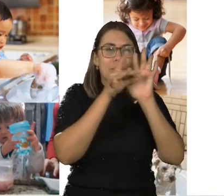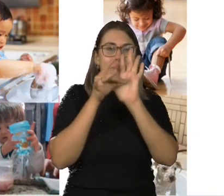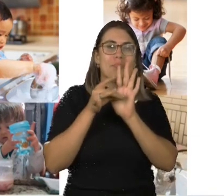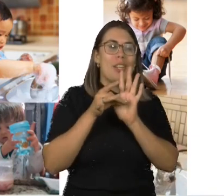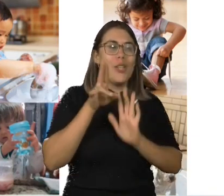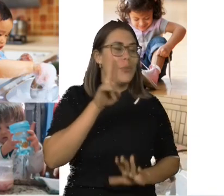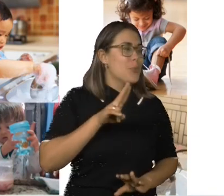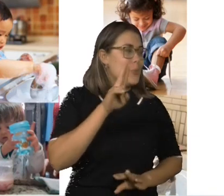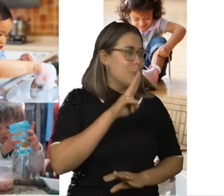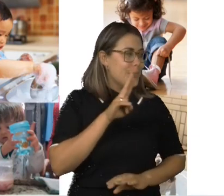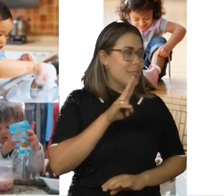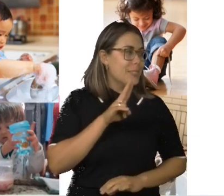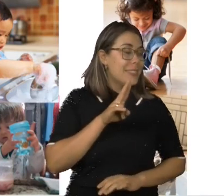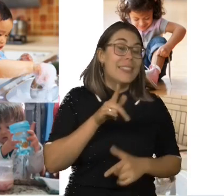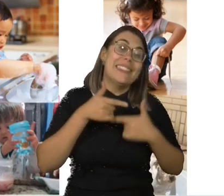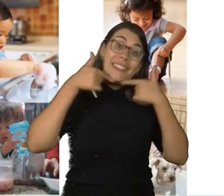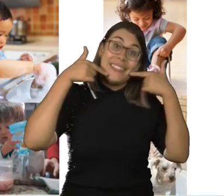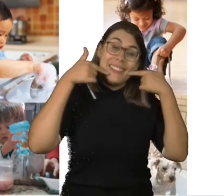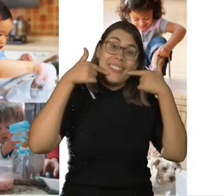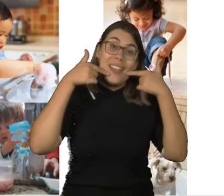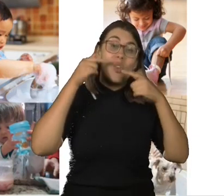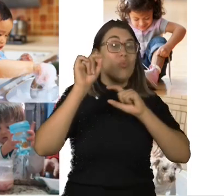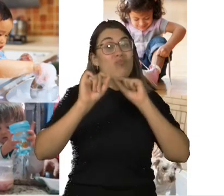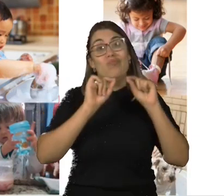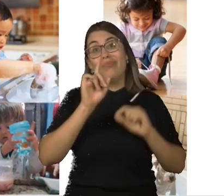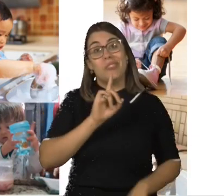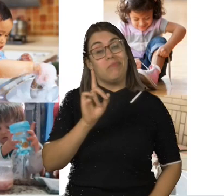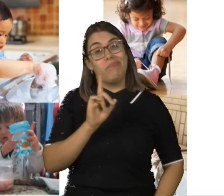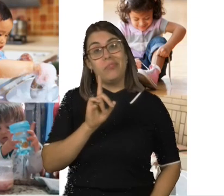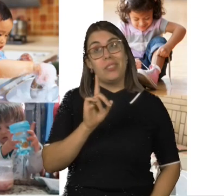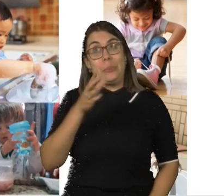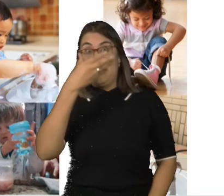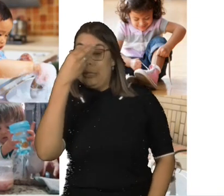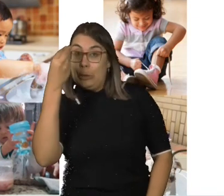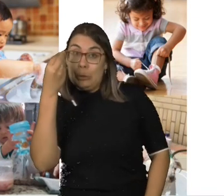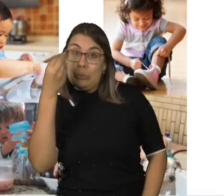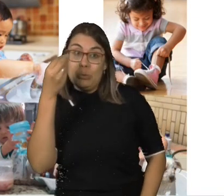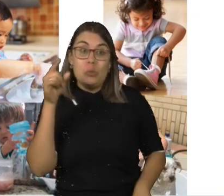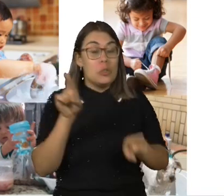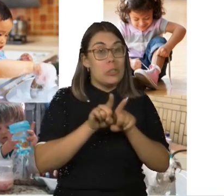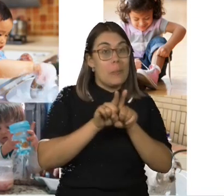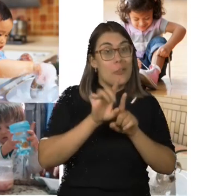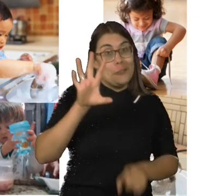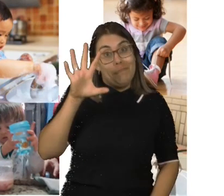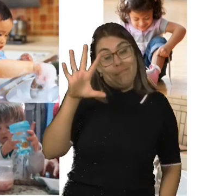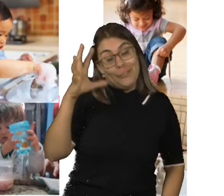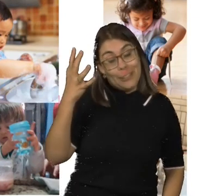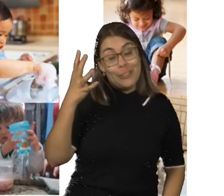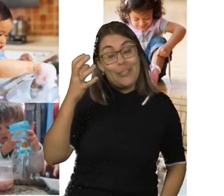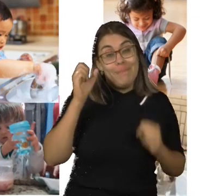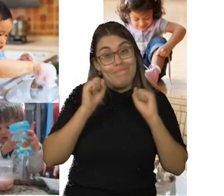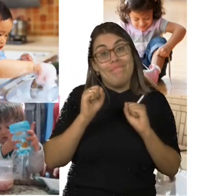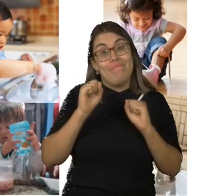que daí tem uma expressão de sorriso, e o que ele não fez, ou porque esqueceu, ou porque realmente, conscientemente, deixou de fazer